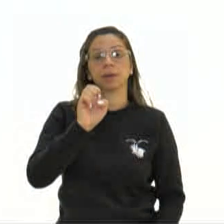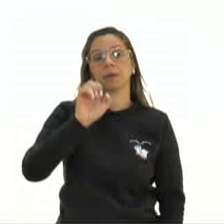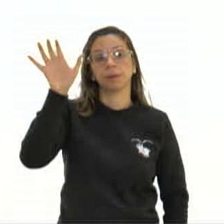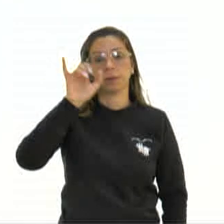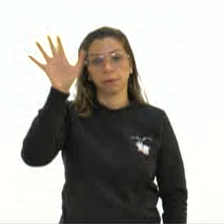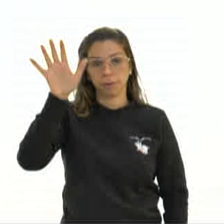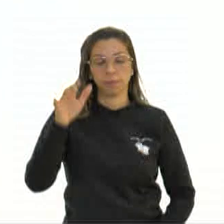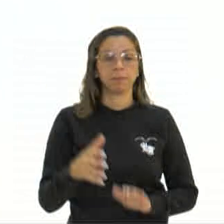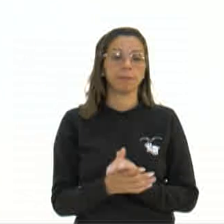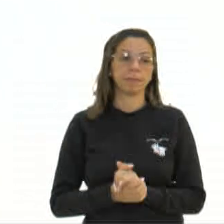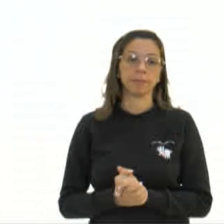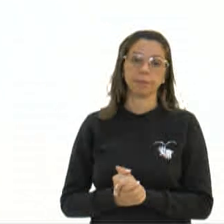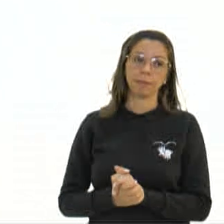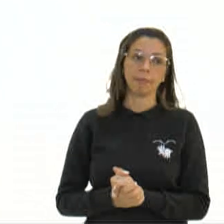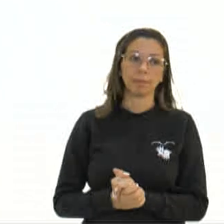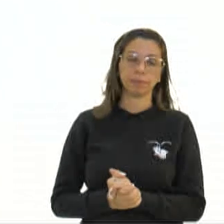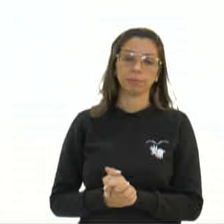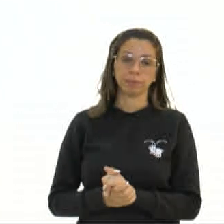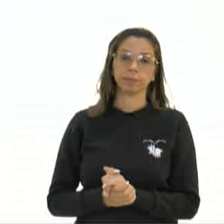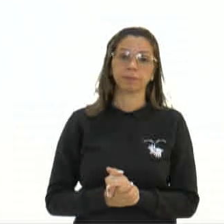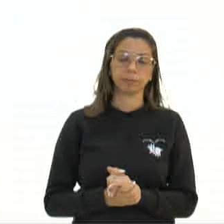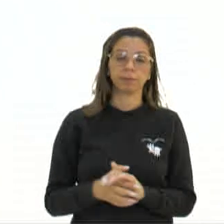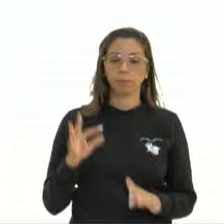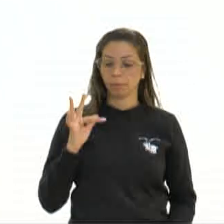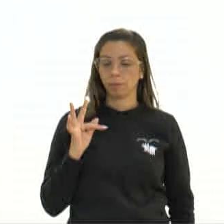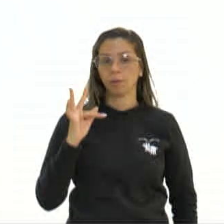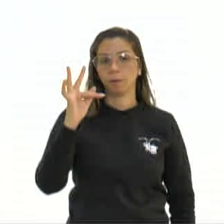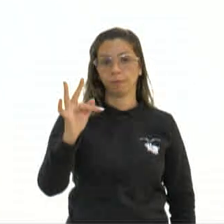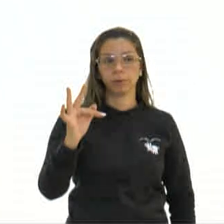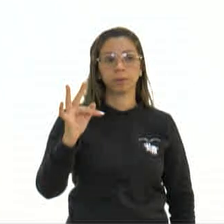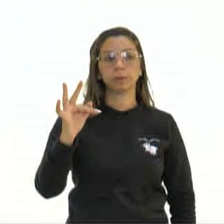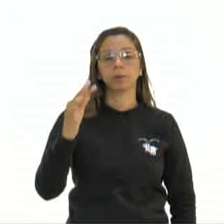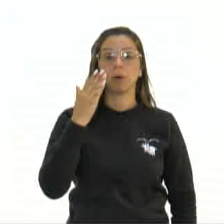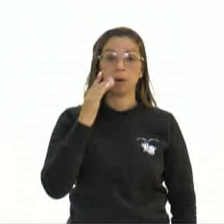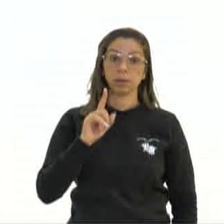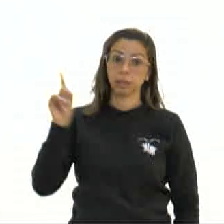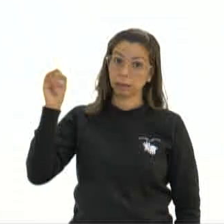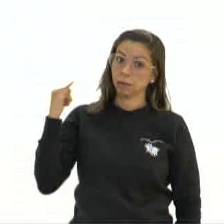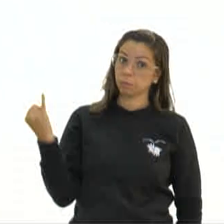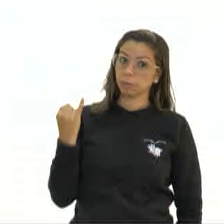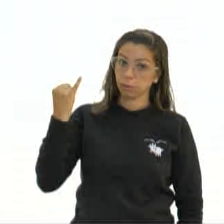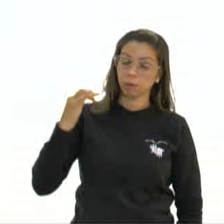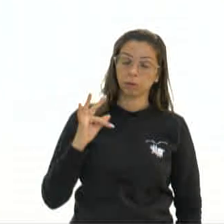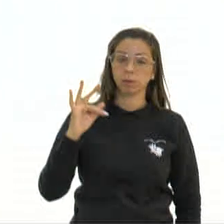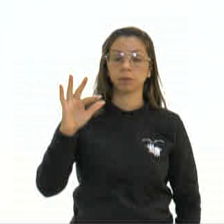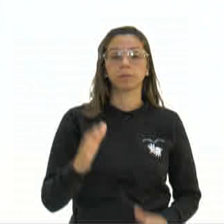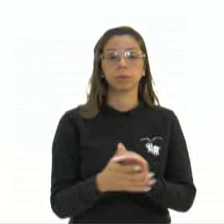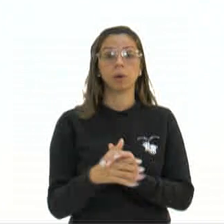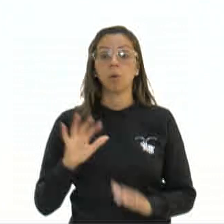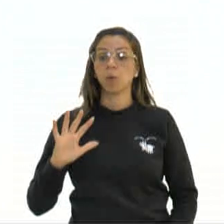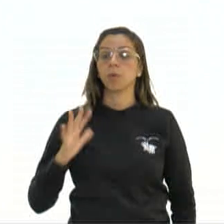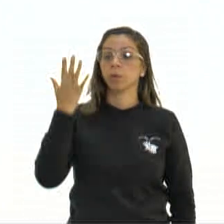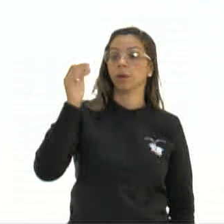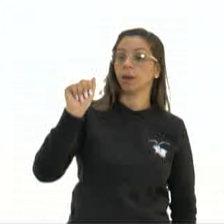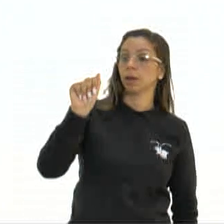asiáticos. O futuro, essa afirmação aqui é importante, ó, o que acontece na Ásia de forma geral é tão ou